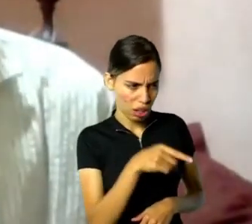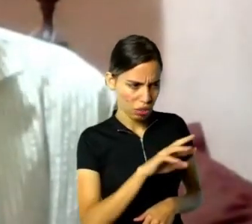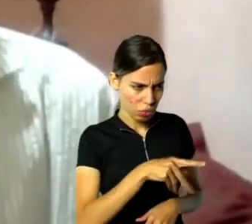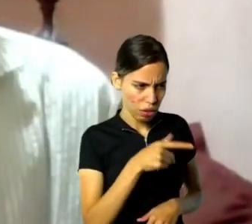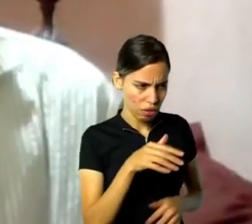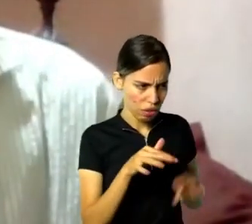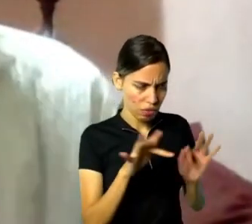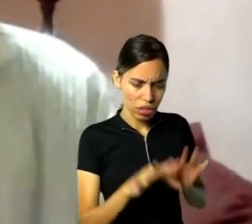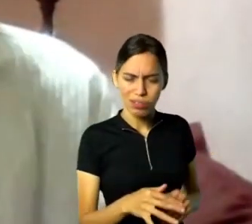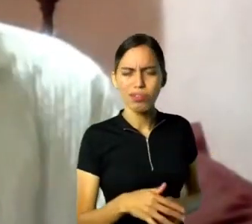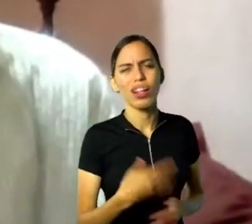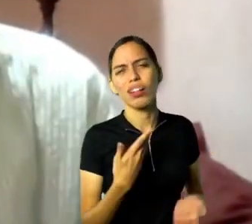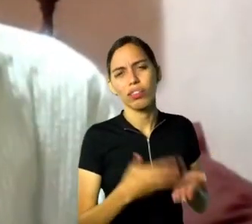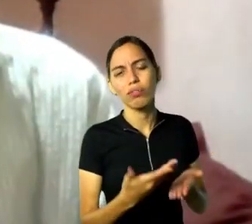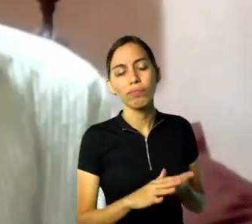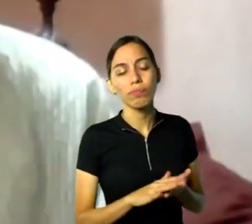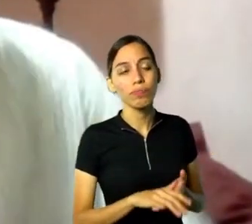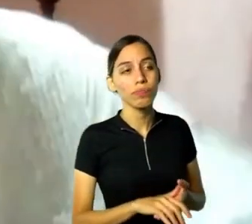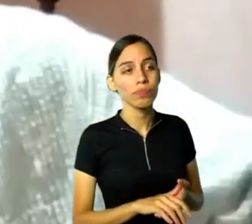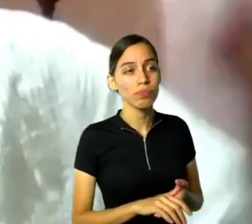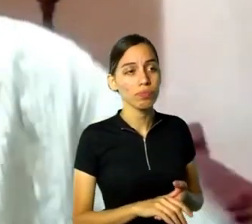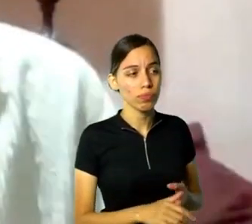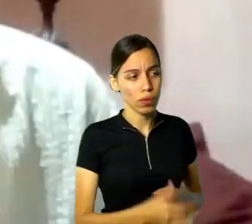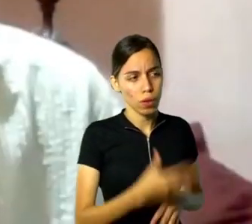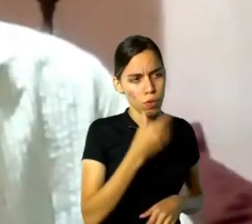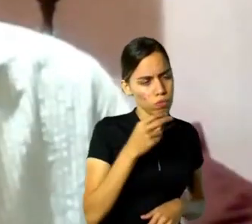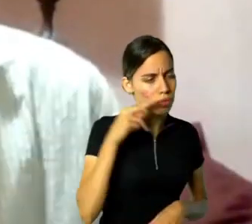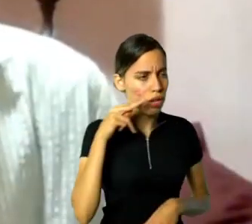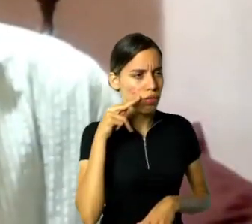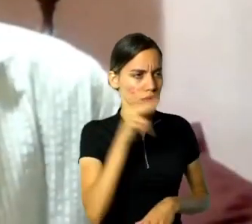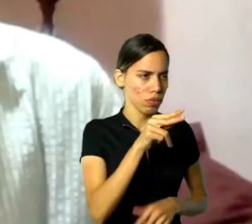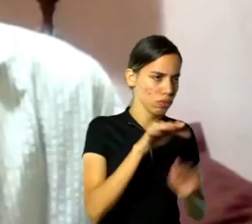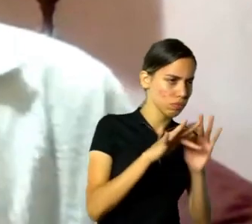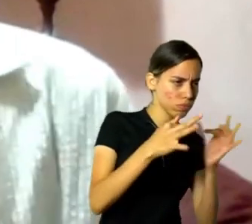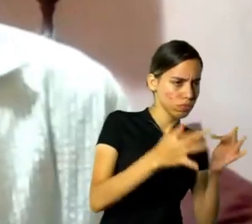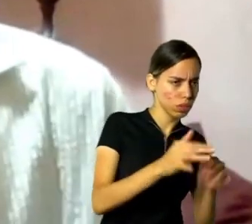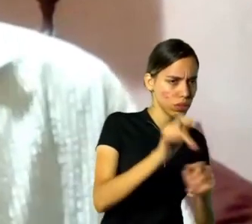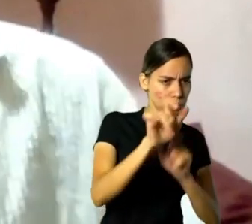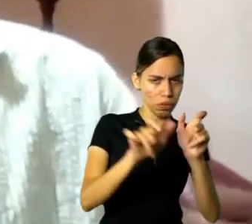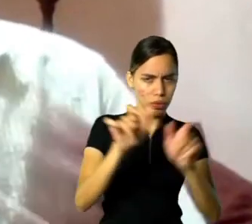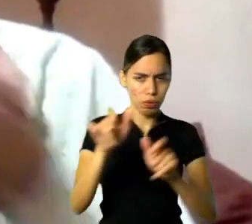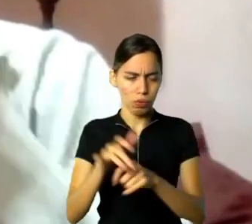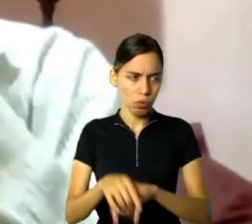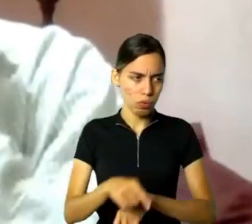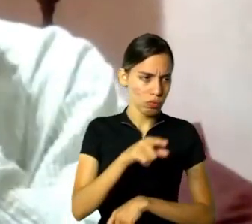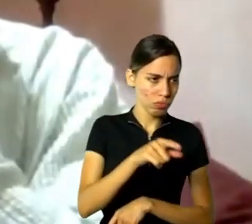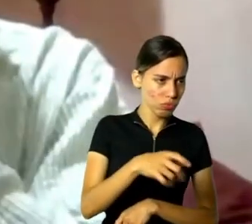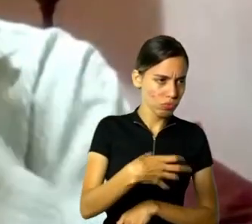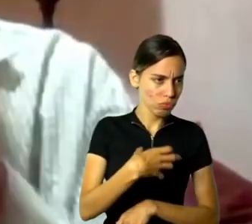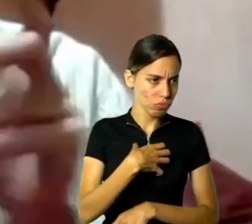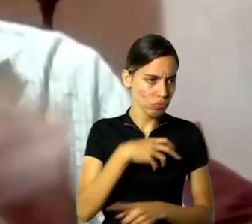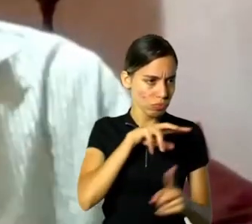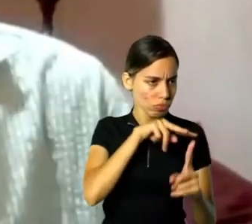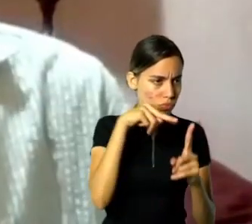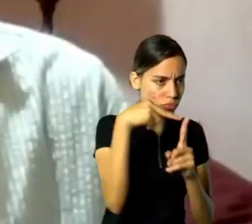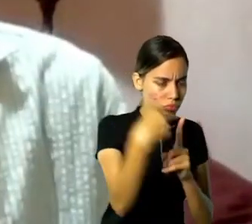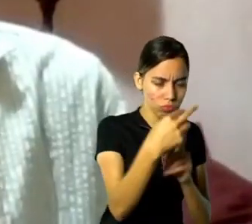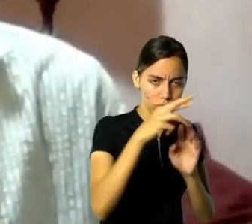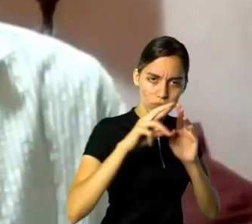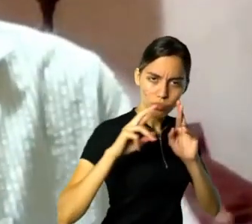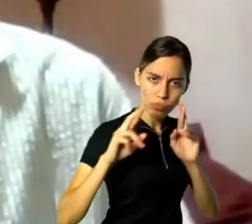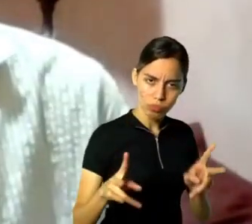tal, ele tinha essa coisa de olhar pras pessoas e de um jeito diferente ali naquela época, um olhar